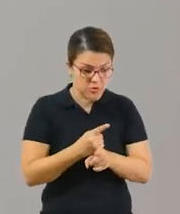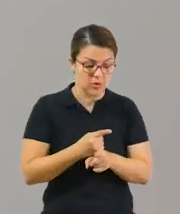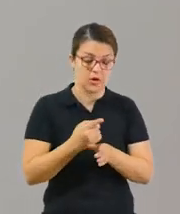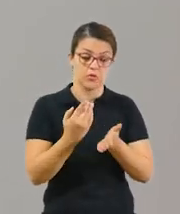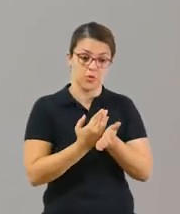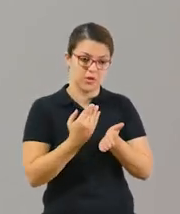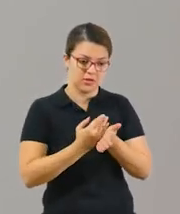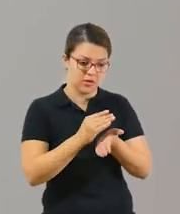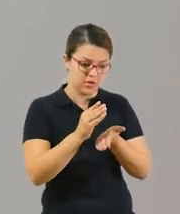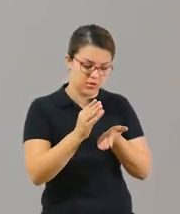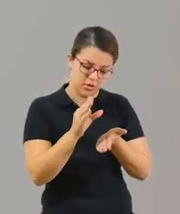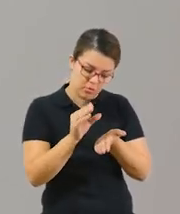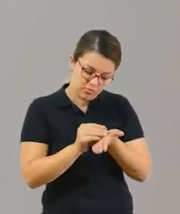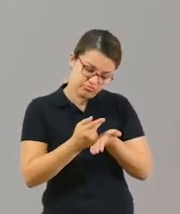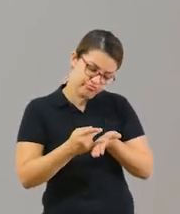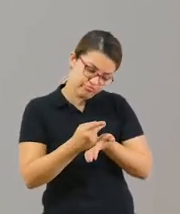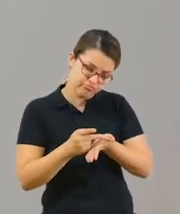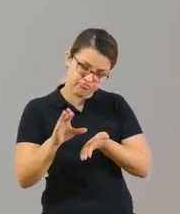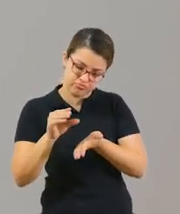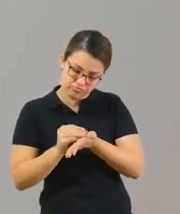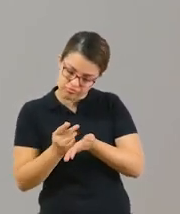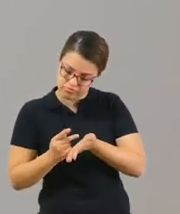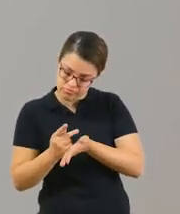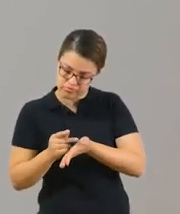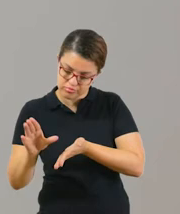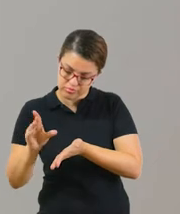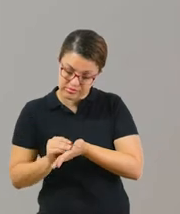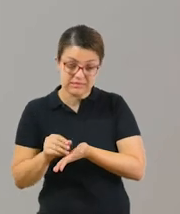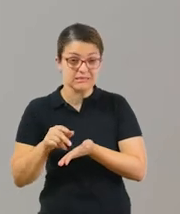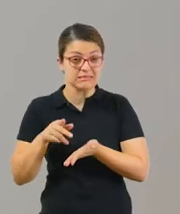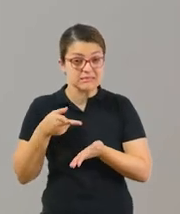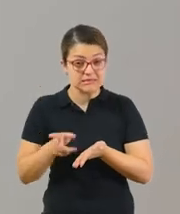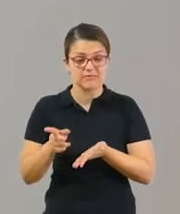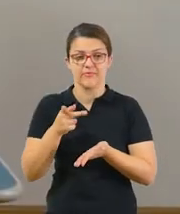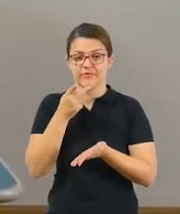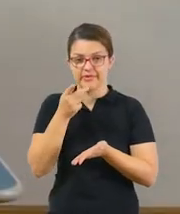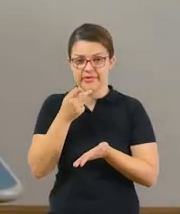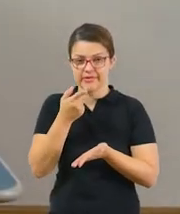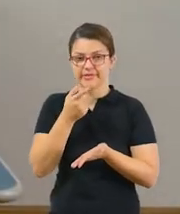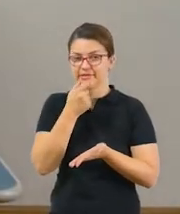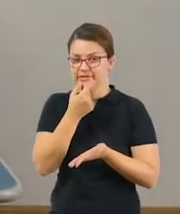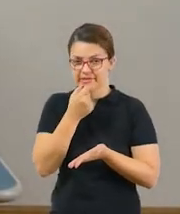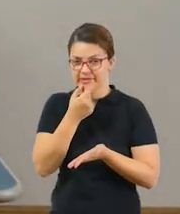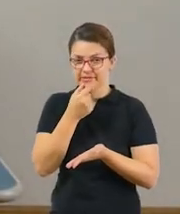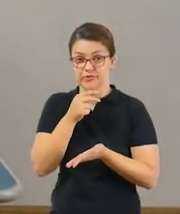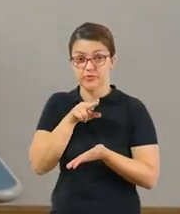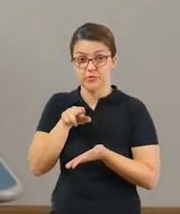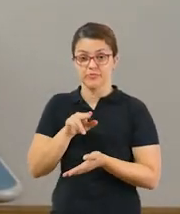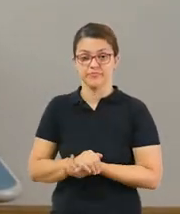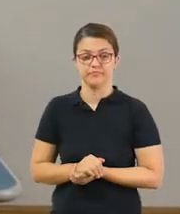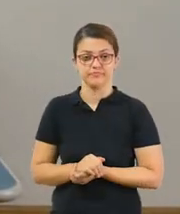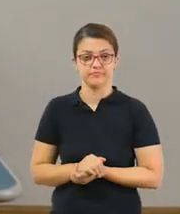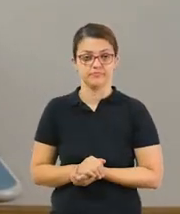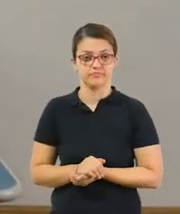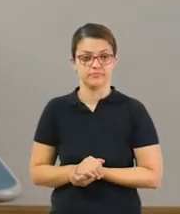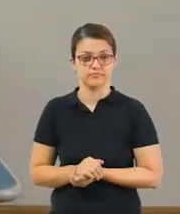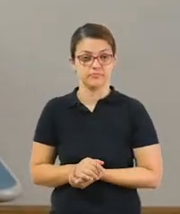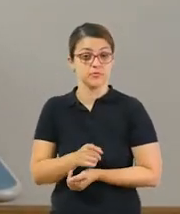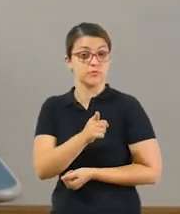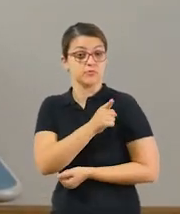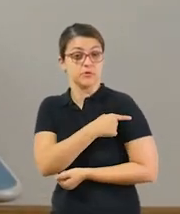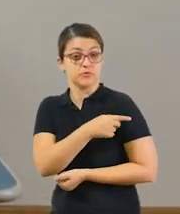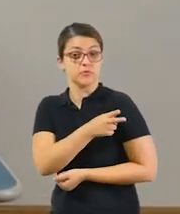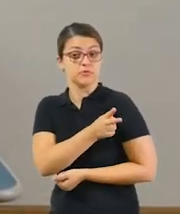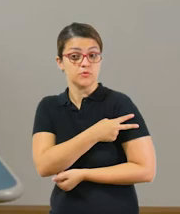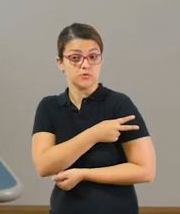sempre enfatizando as formas geométricas, os nomes em inglês. As atividades para o primeiro ano e o